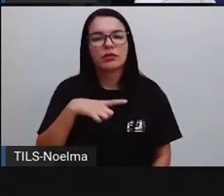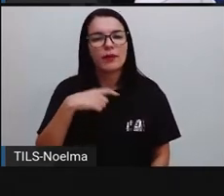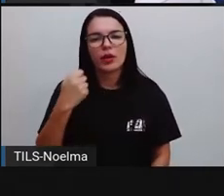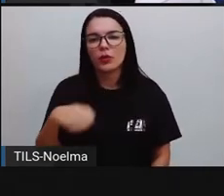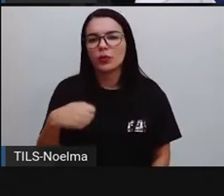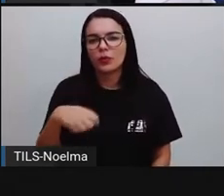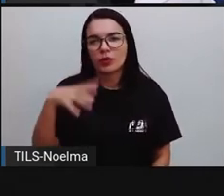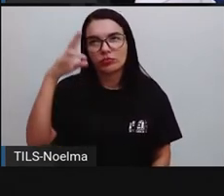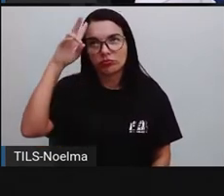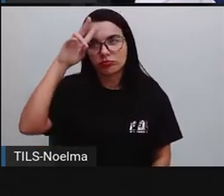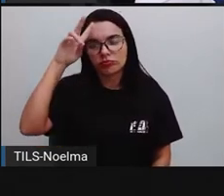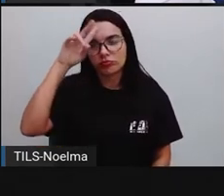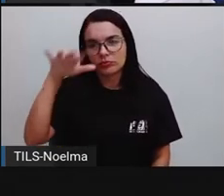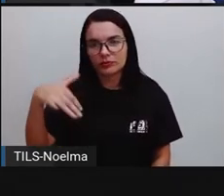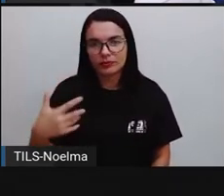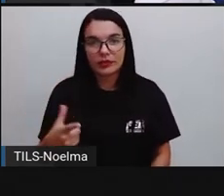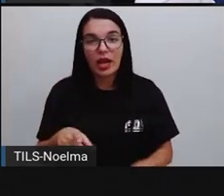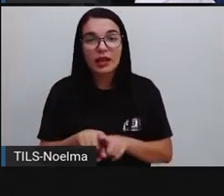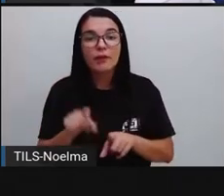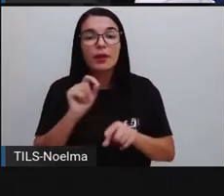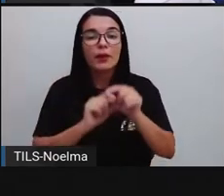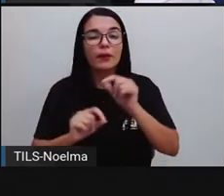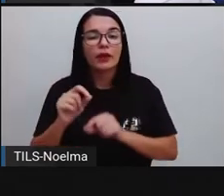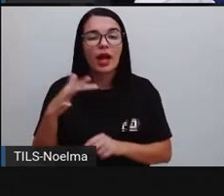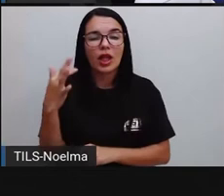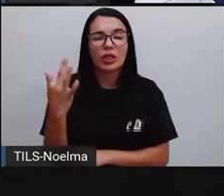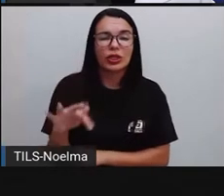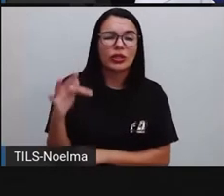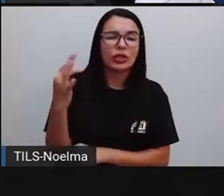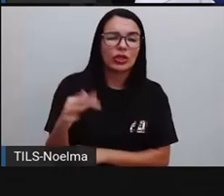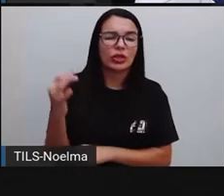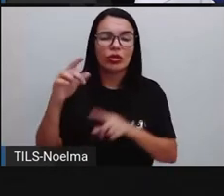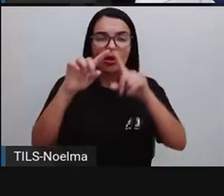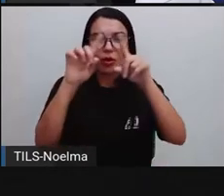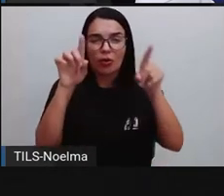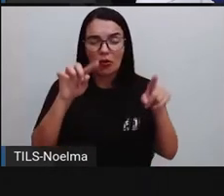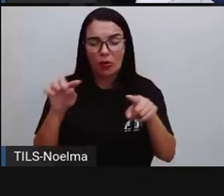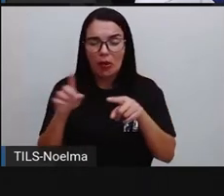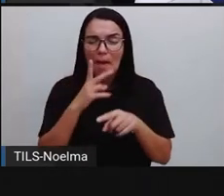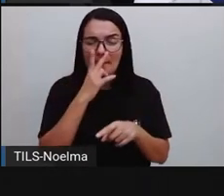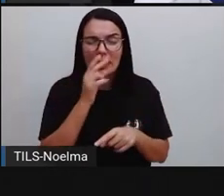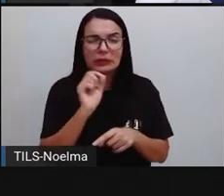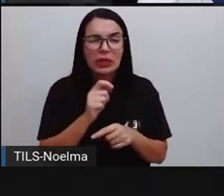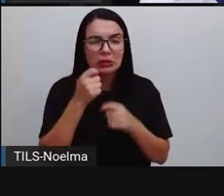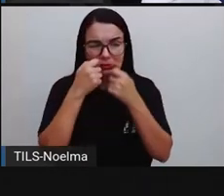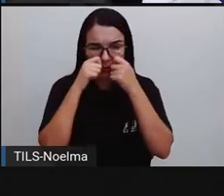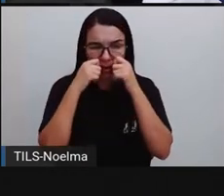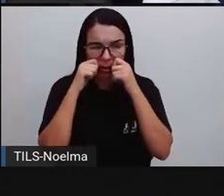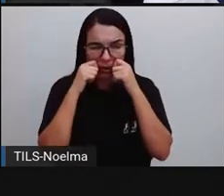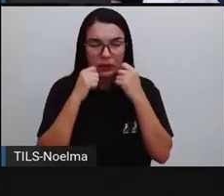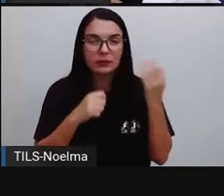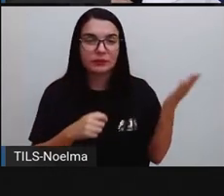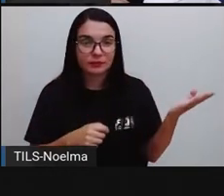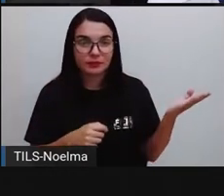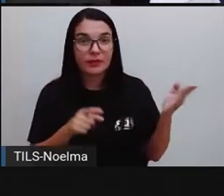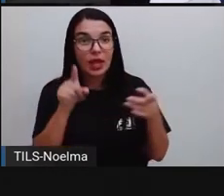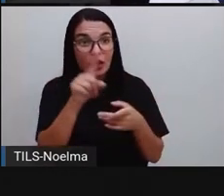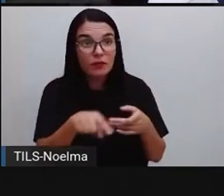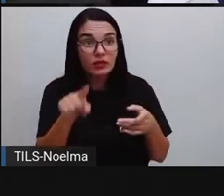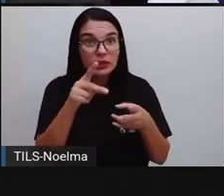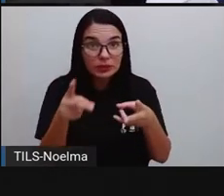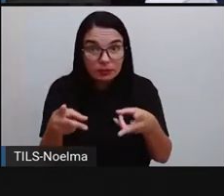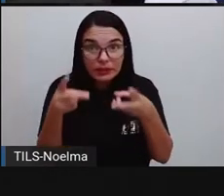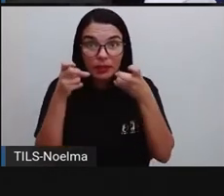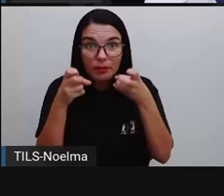Que parece, né, uma nuvenzinha e é como se estivesse, ó, chorando aqui, pingando. Perceberam quantos